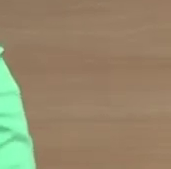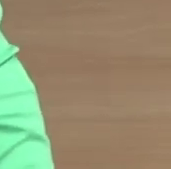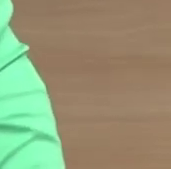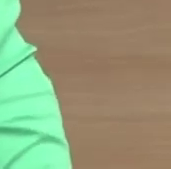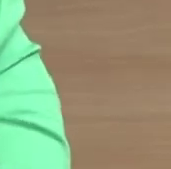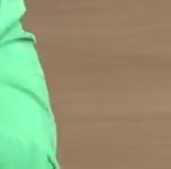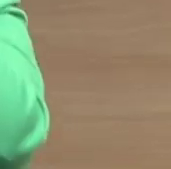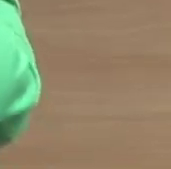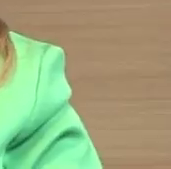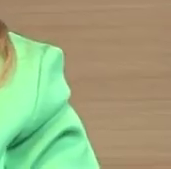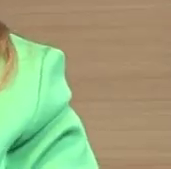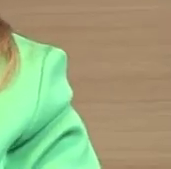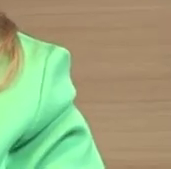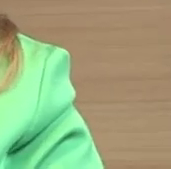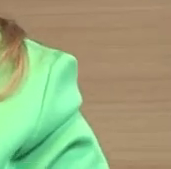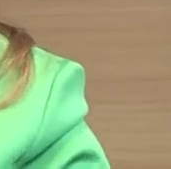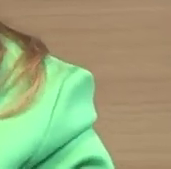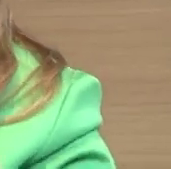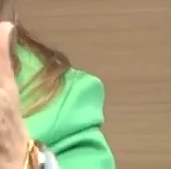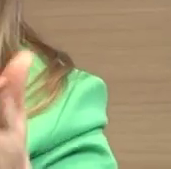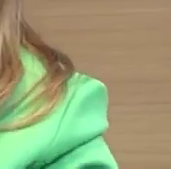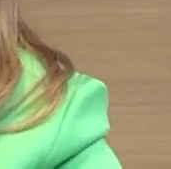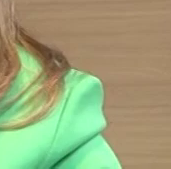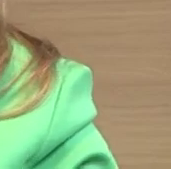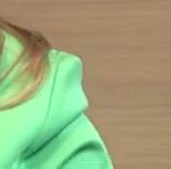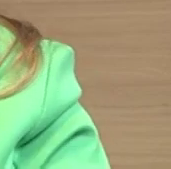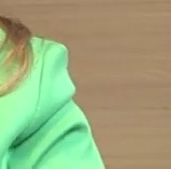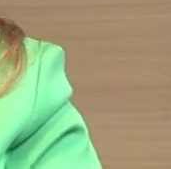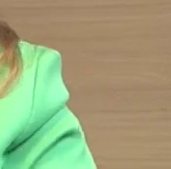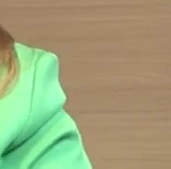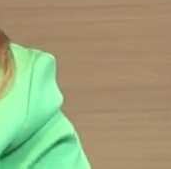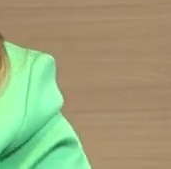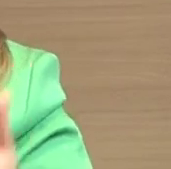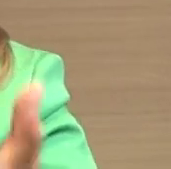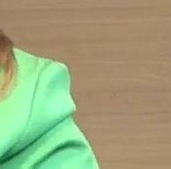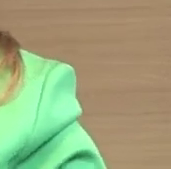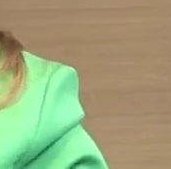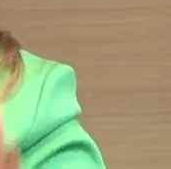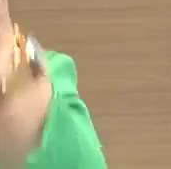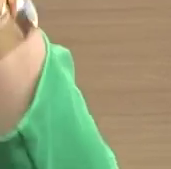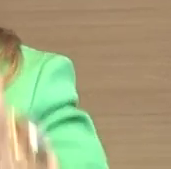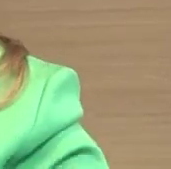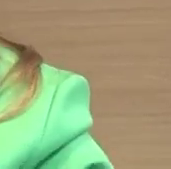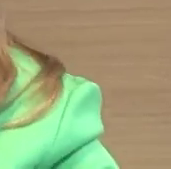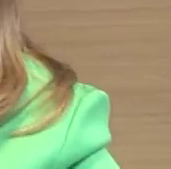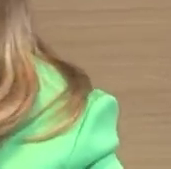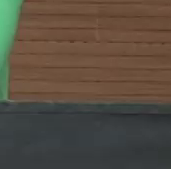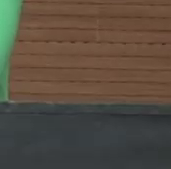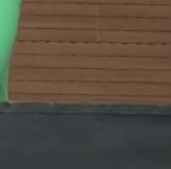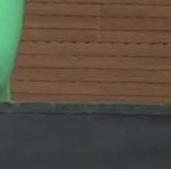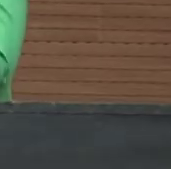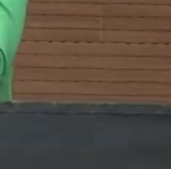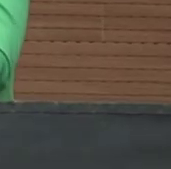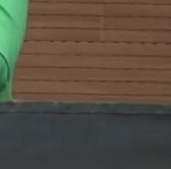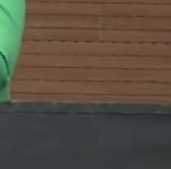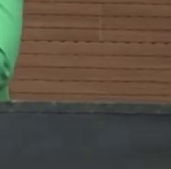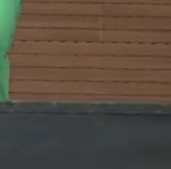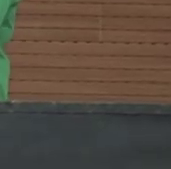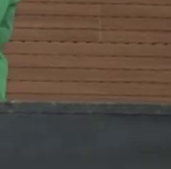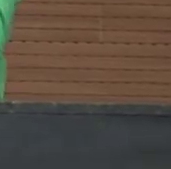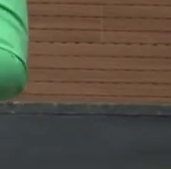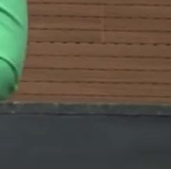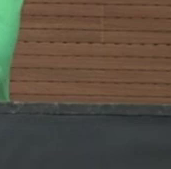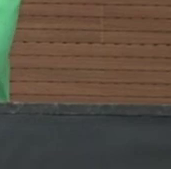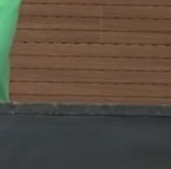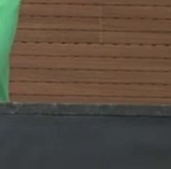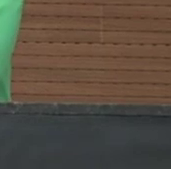plenário da Câmara do Recife. A parlamentar explicou critérios para a determinação das famílias beneficiadas ao comentar as denúncias